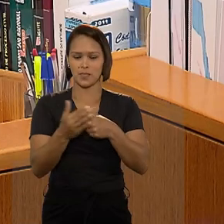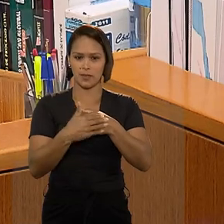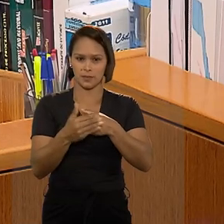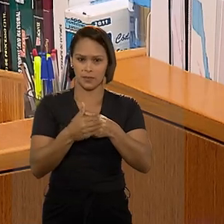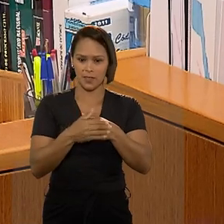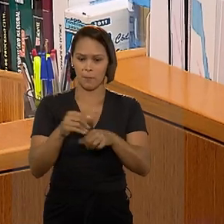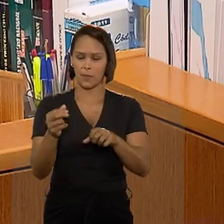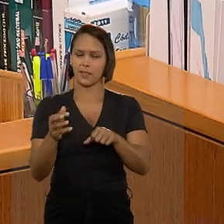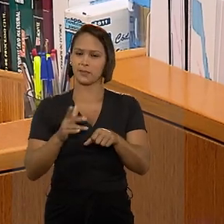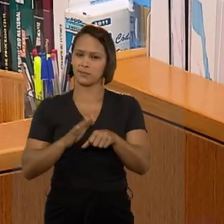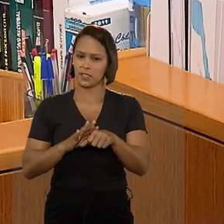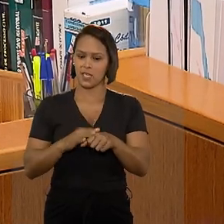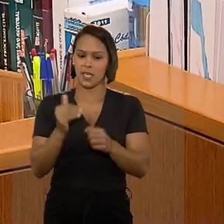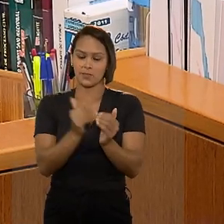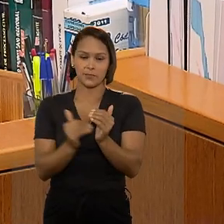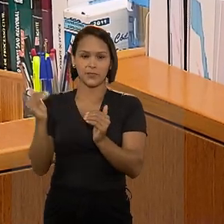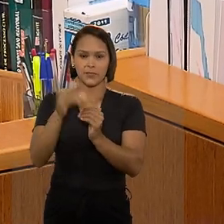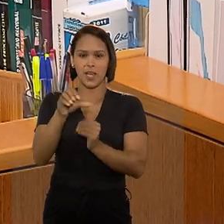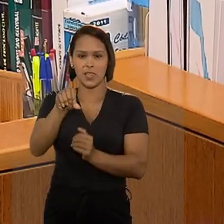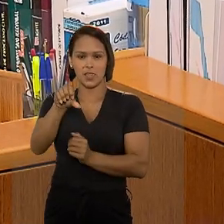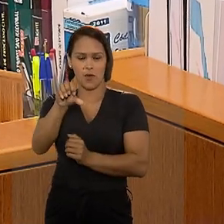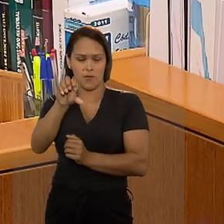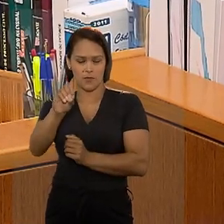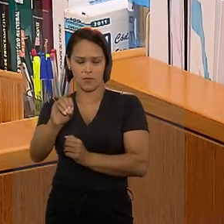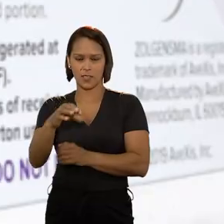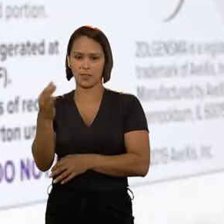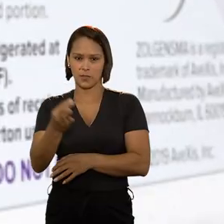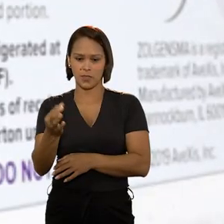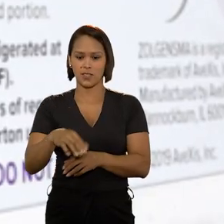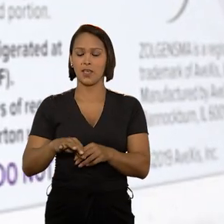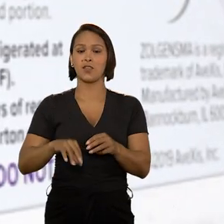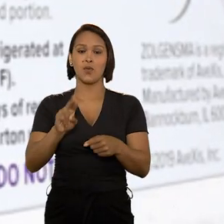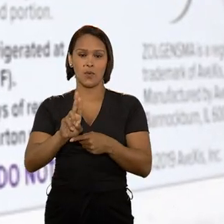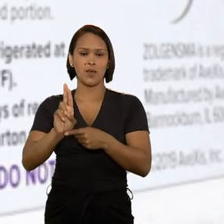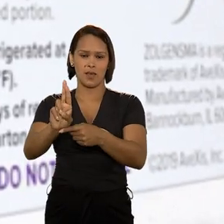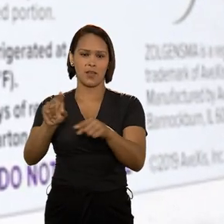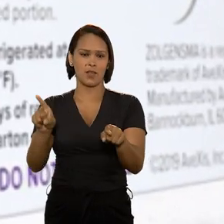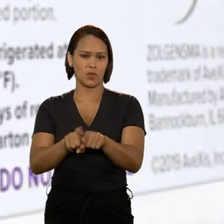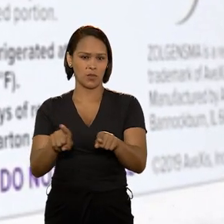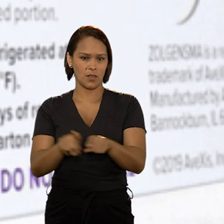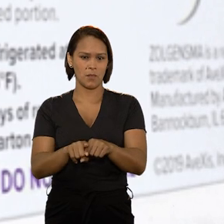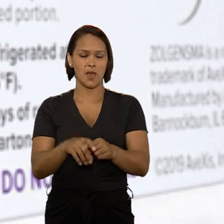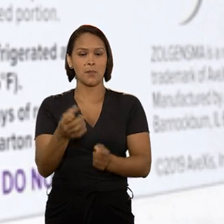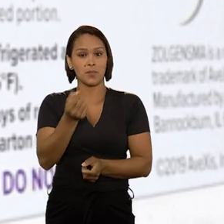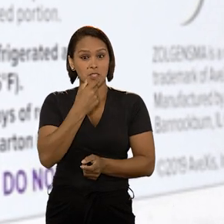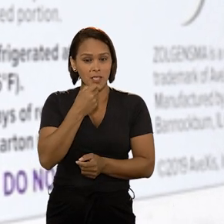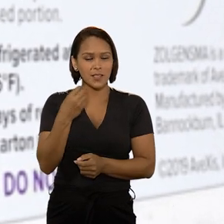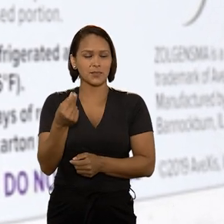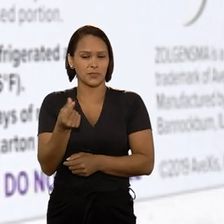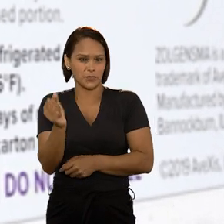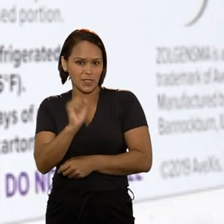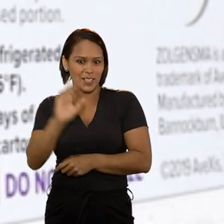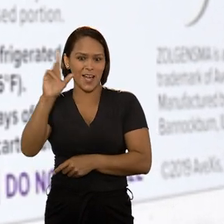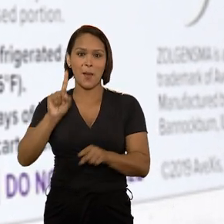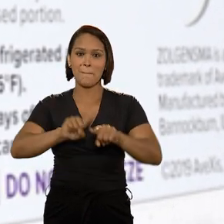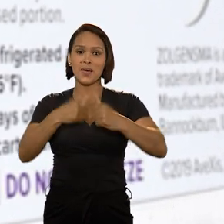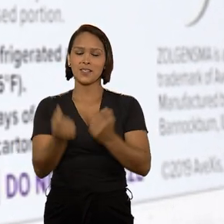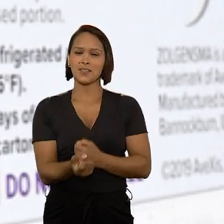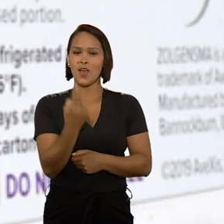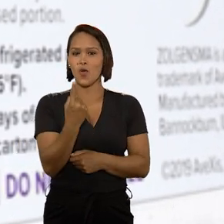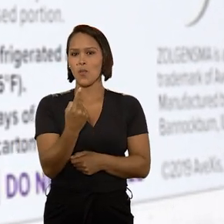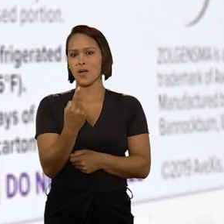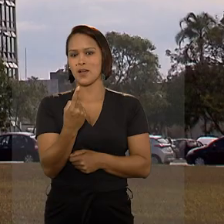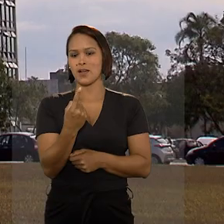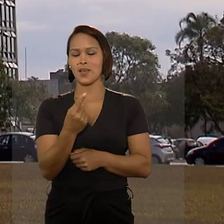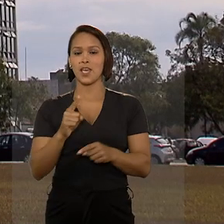tratamento e os benefícios superiores a 90%. O ministro destacou ainda que, embora a medicação seja cara, ela é